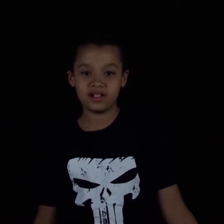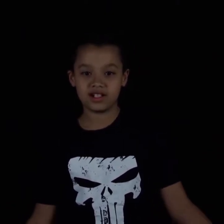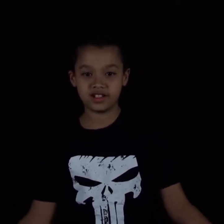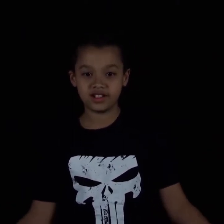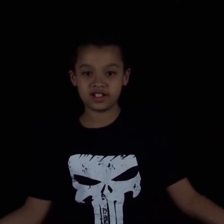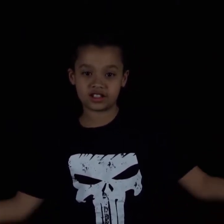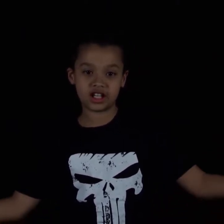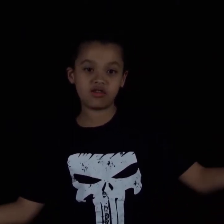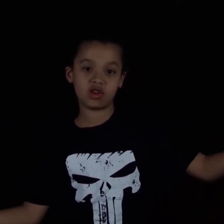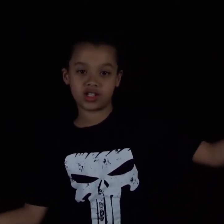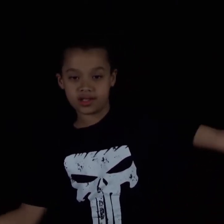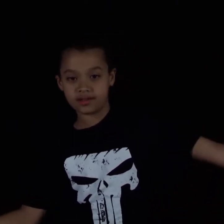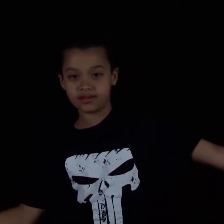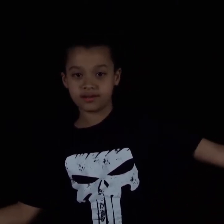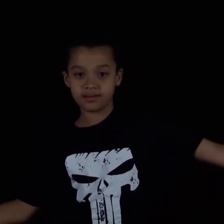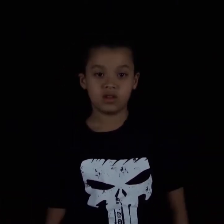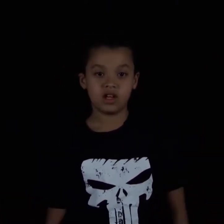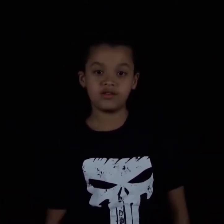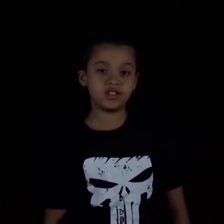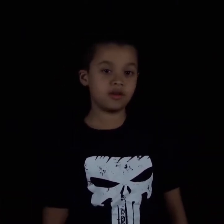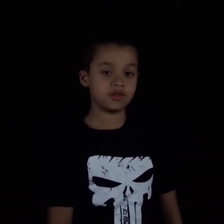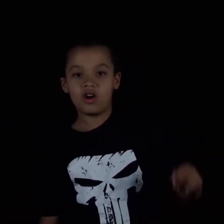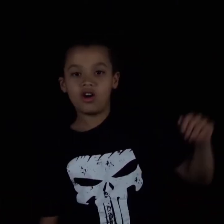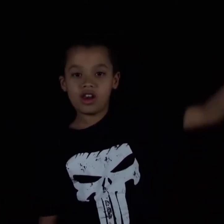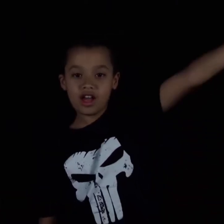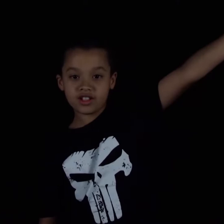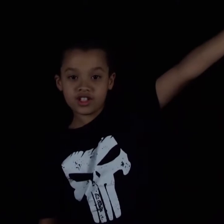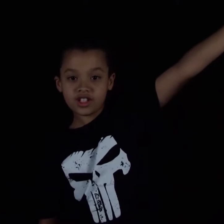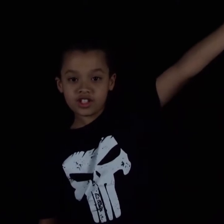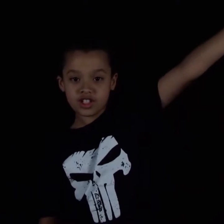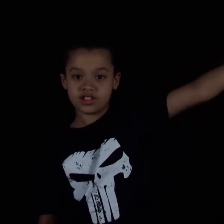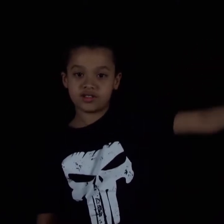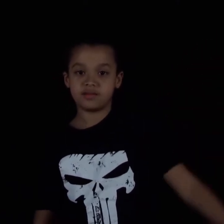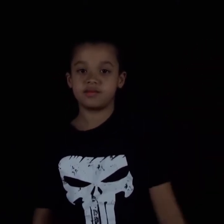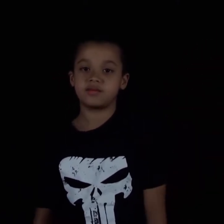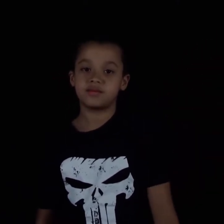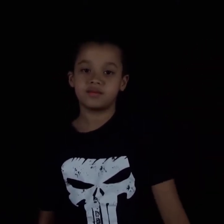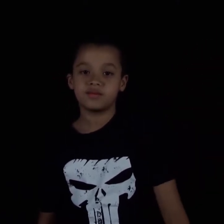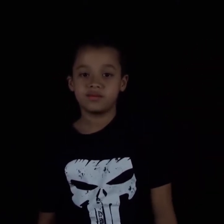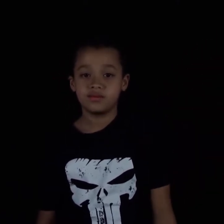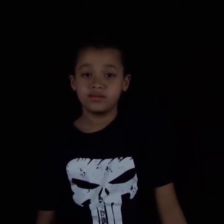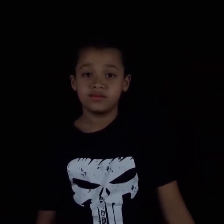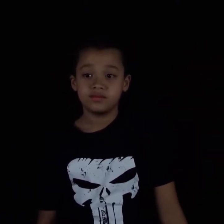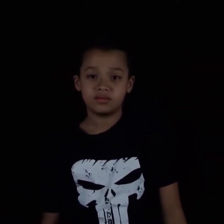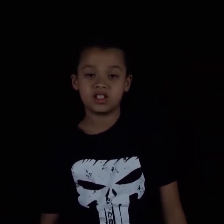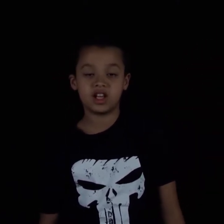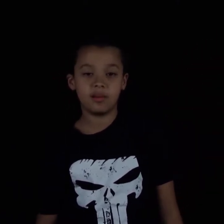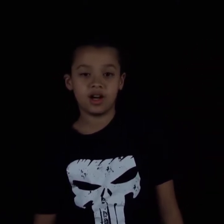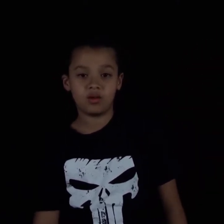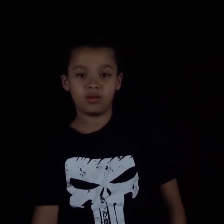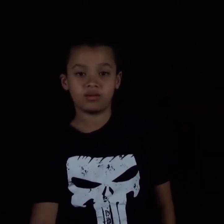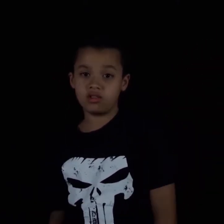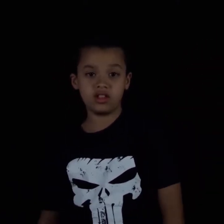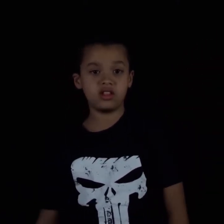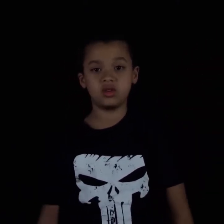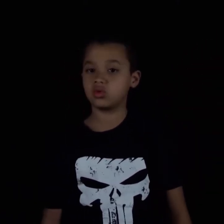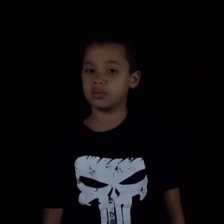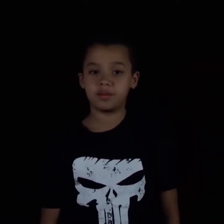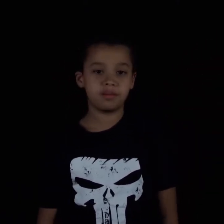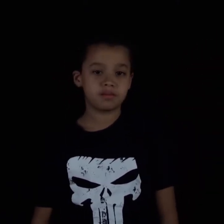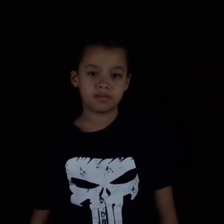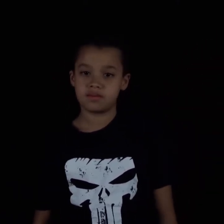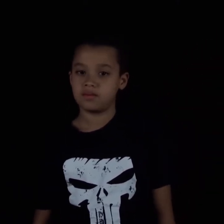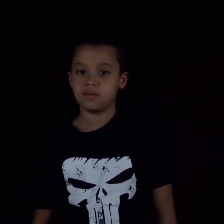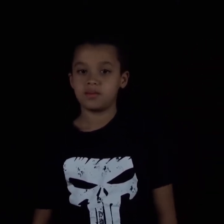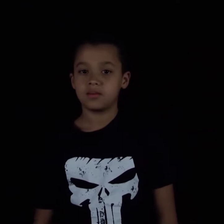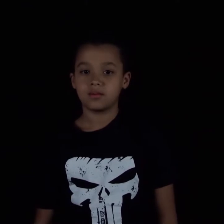Mas as índios já estavam aqui. Avisamos. Olha as índios. Mas Cabral entendeu o